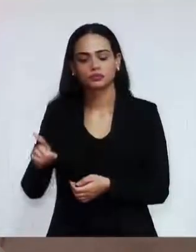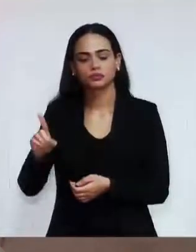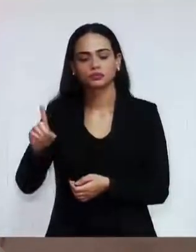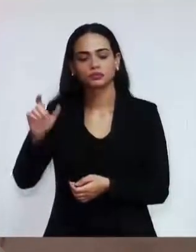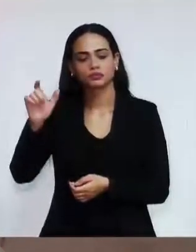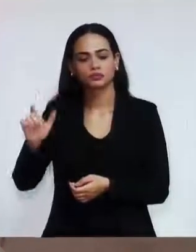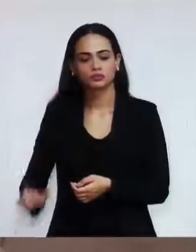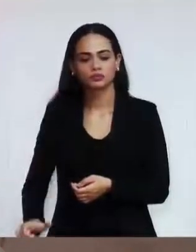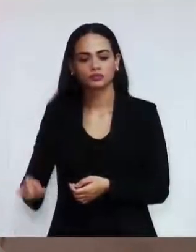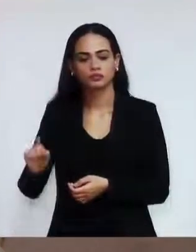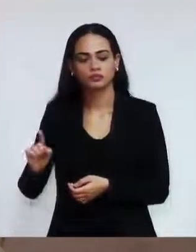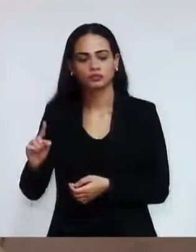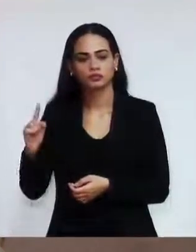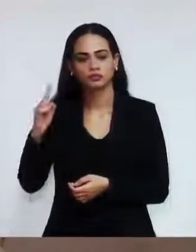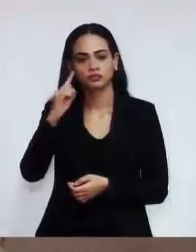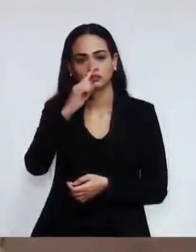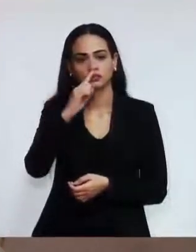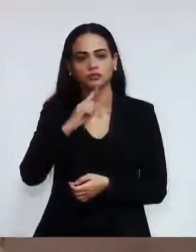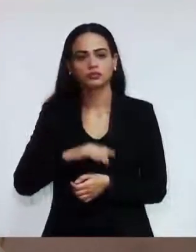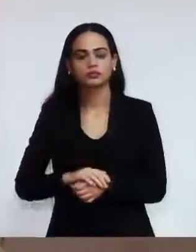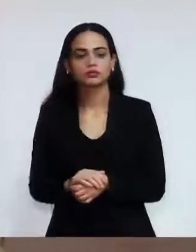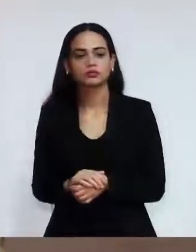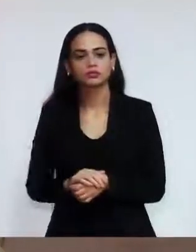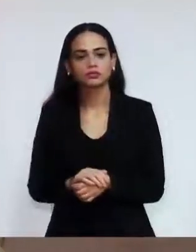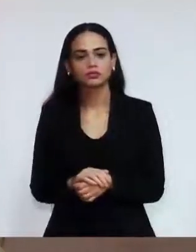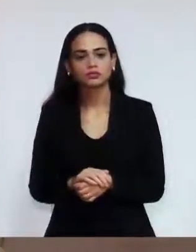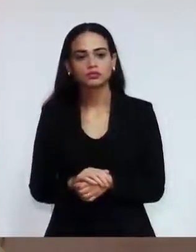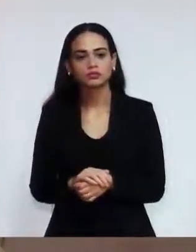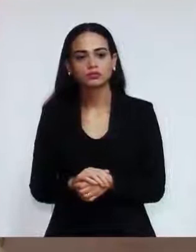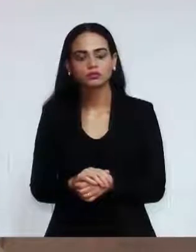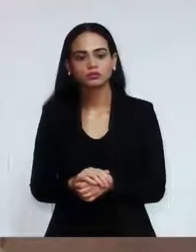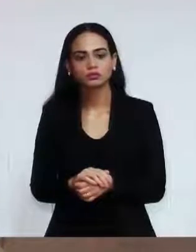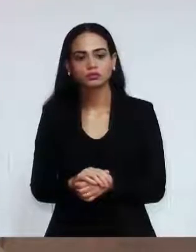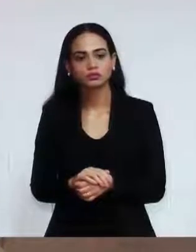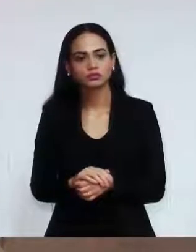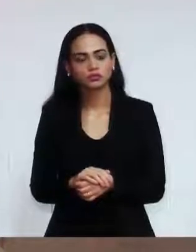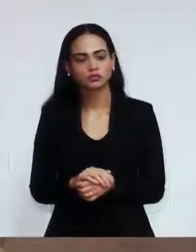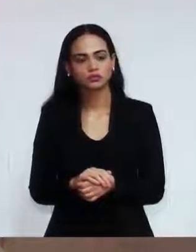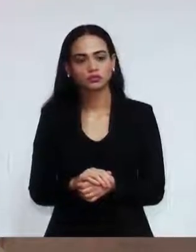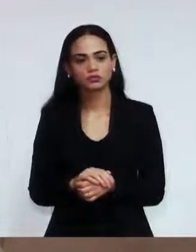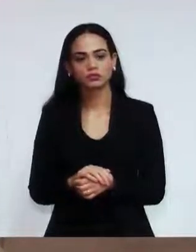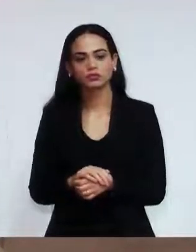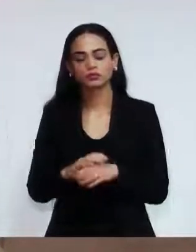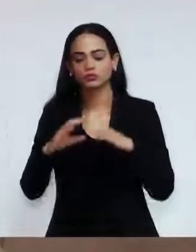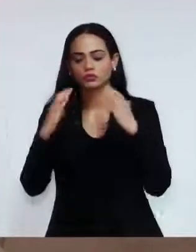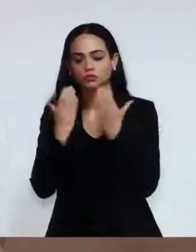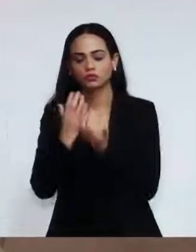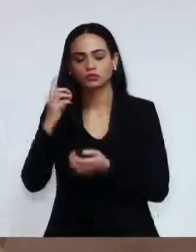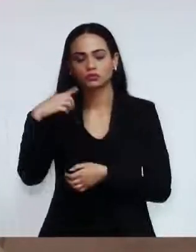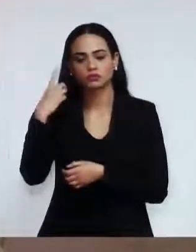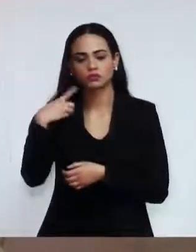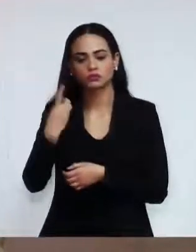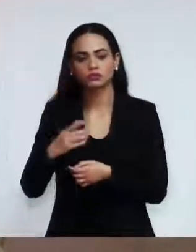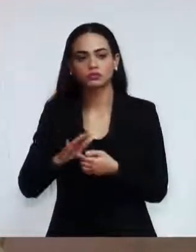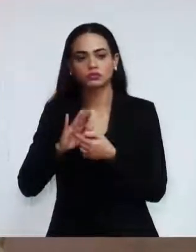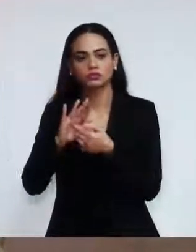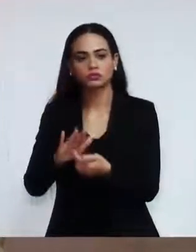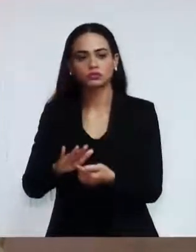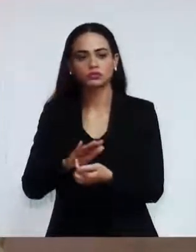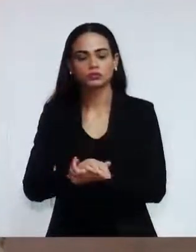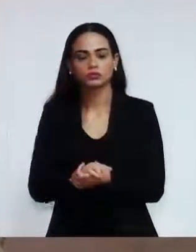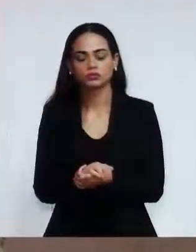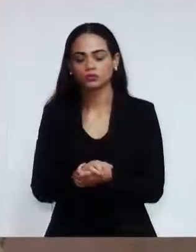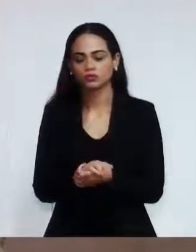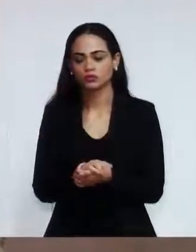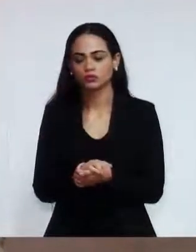Deputados o projeto de lei 1776, 2015, que inclui o crime de pedofilia no rol dos